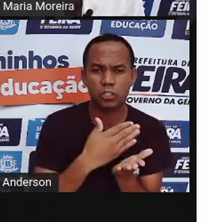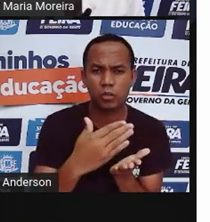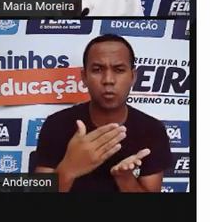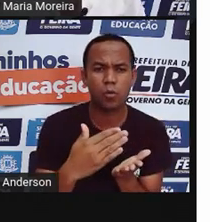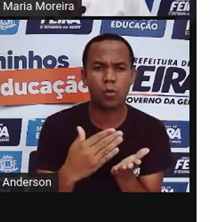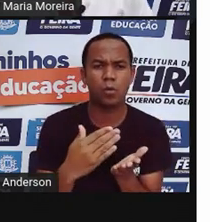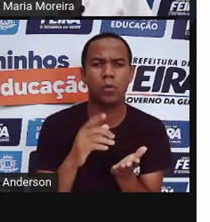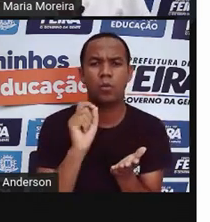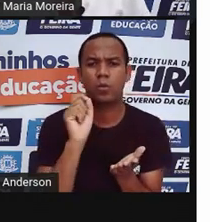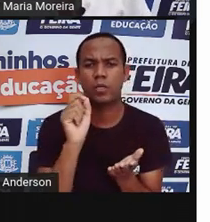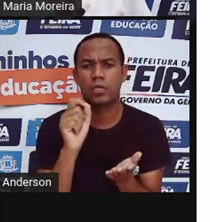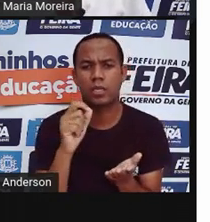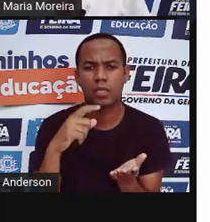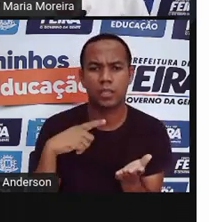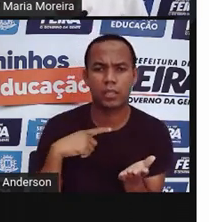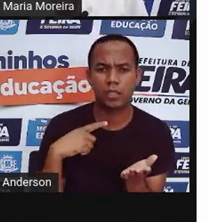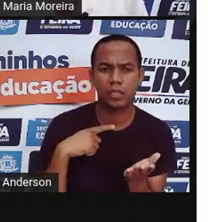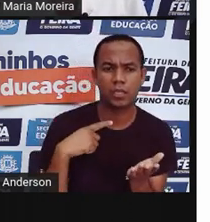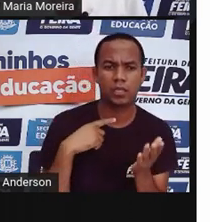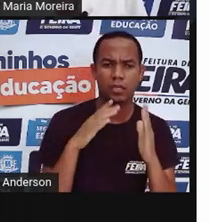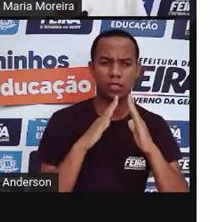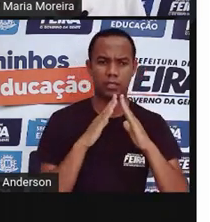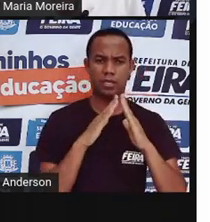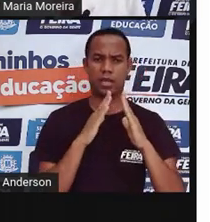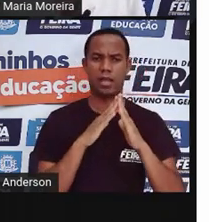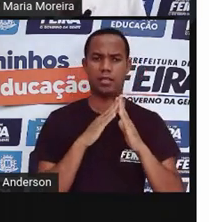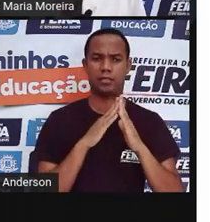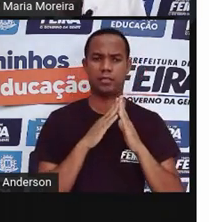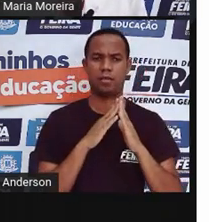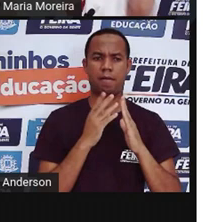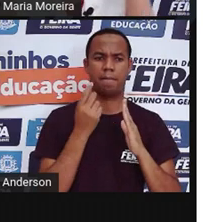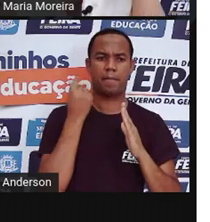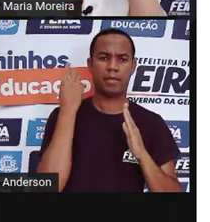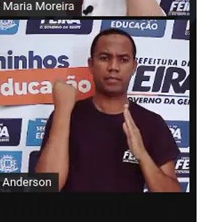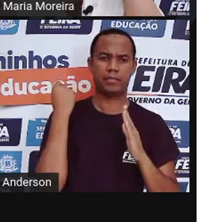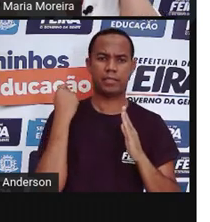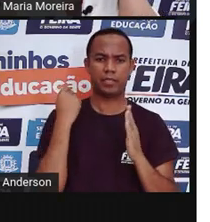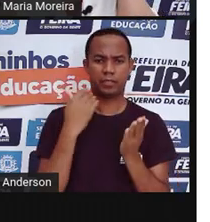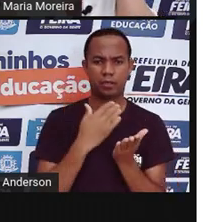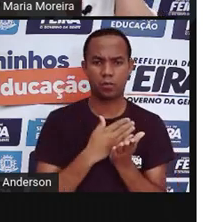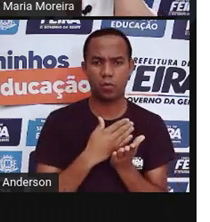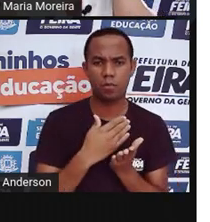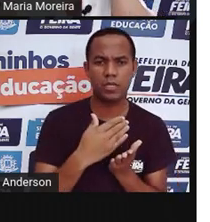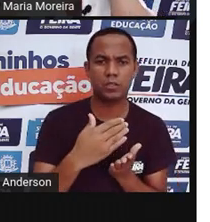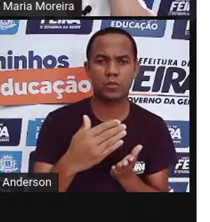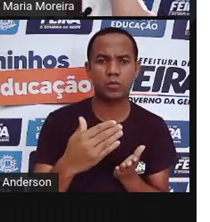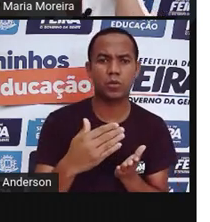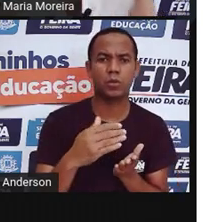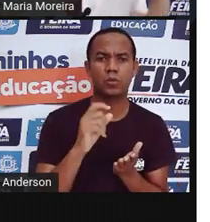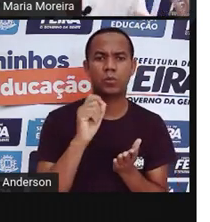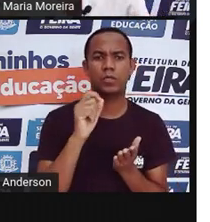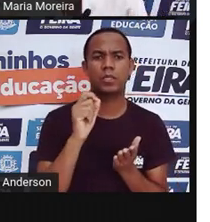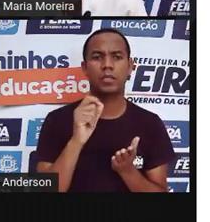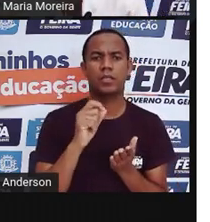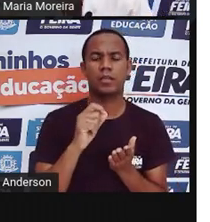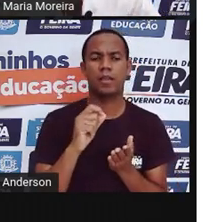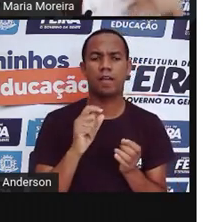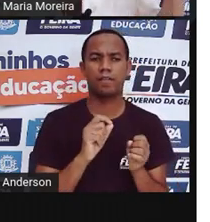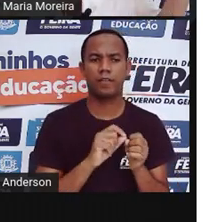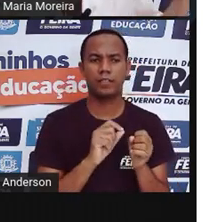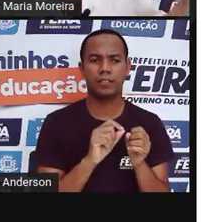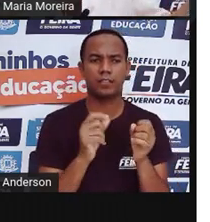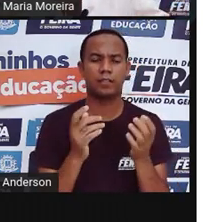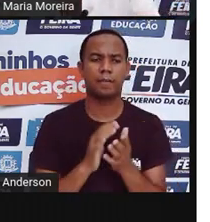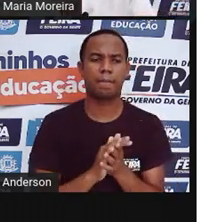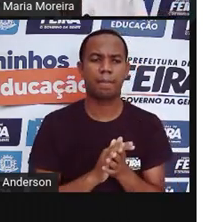produção que era feita em casa, né? E tinha o quê? Começou na verdade a cair em desuso porque